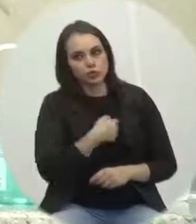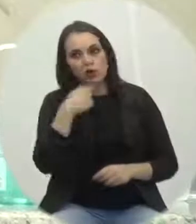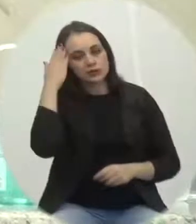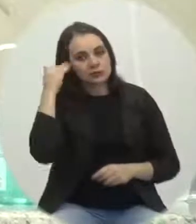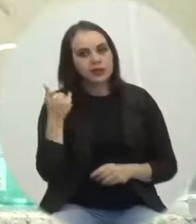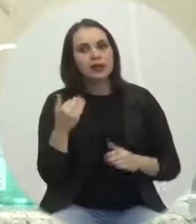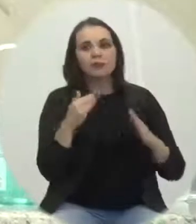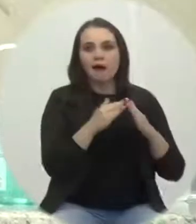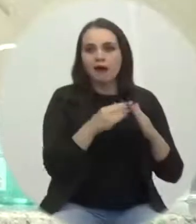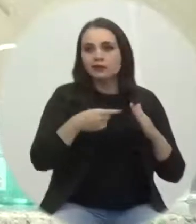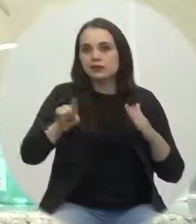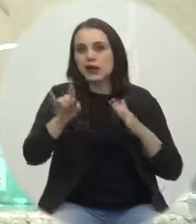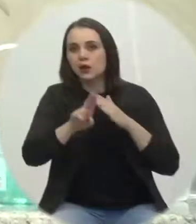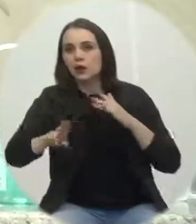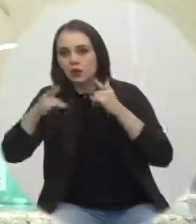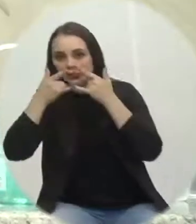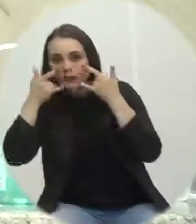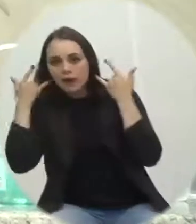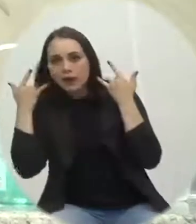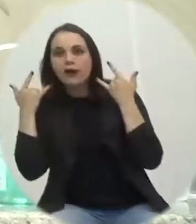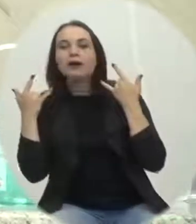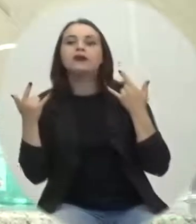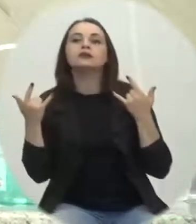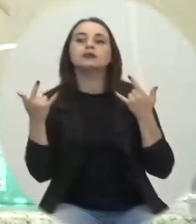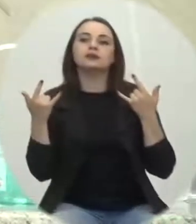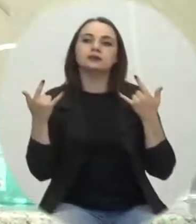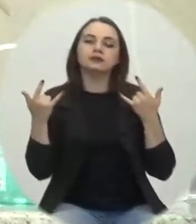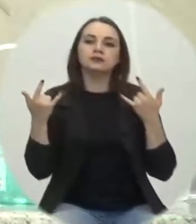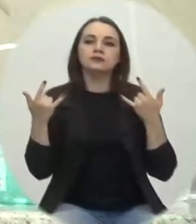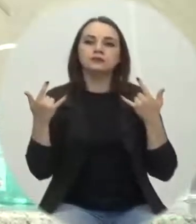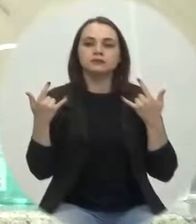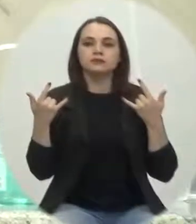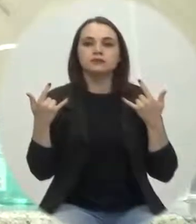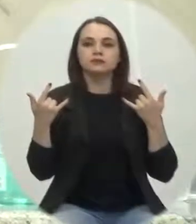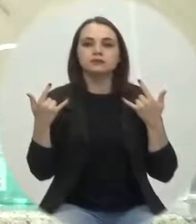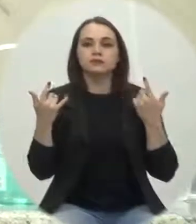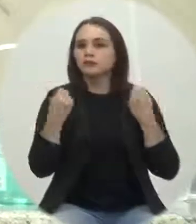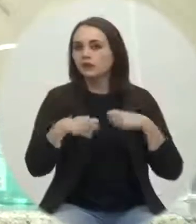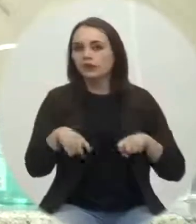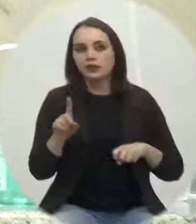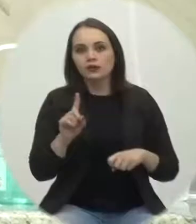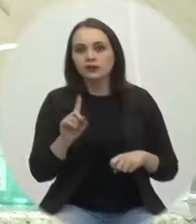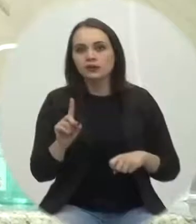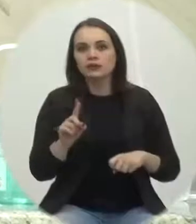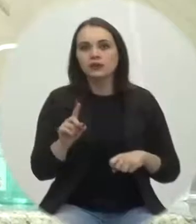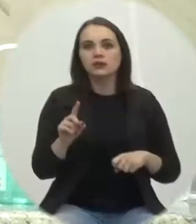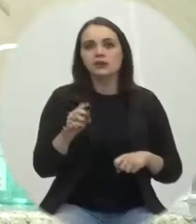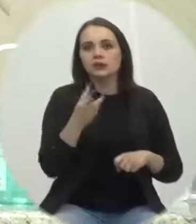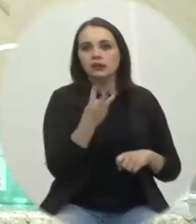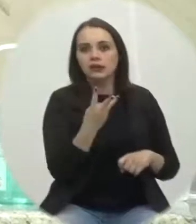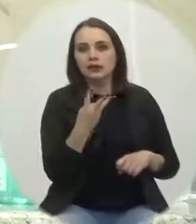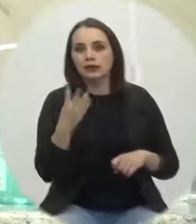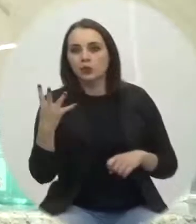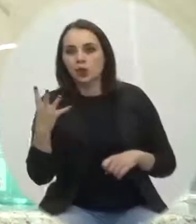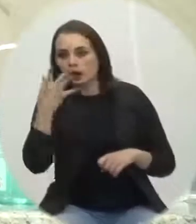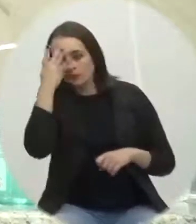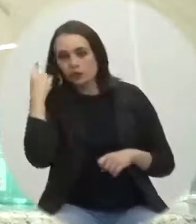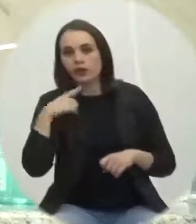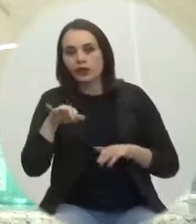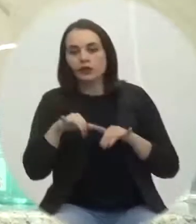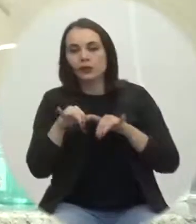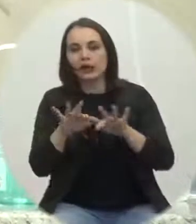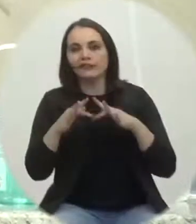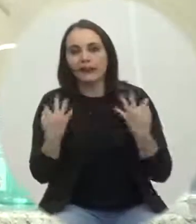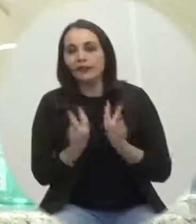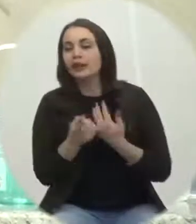máscara, como disse o vereador Toninho, eu também tenho encontrado bastante gente sem máscara. Não precisa ir três, quatro no mercado, vai um só no mercado. É uma